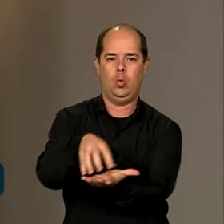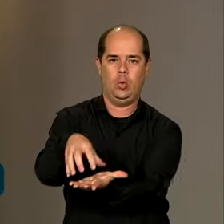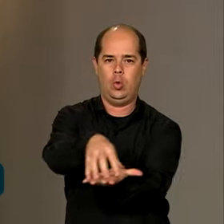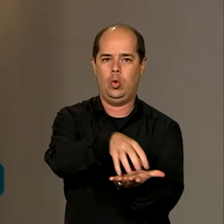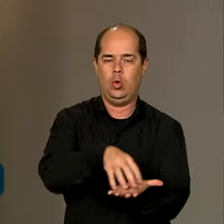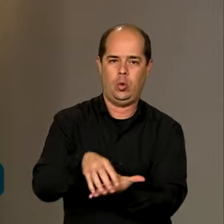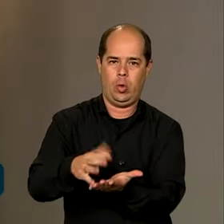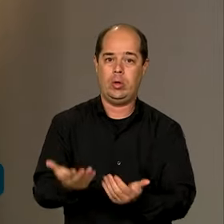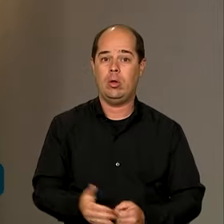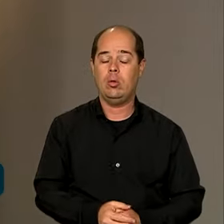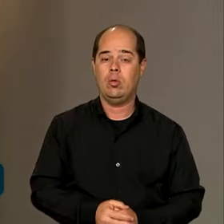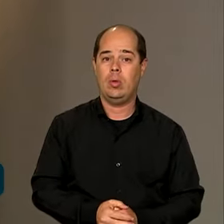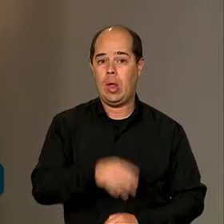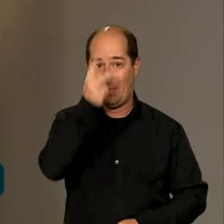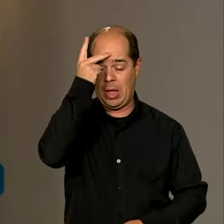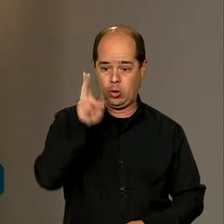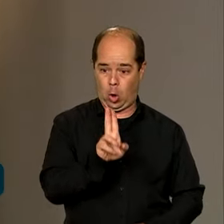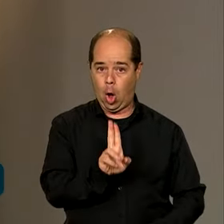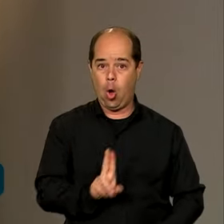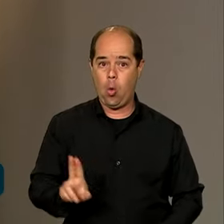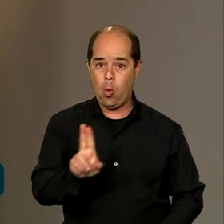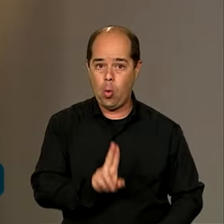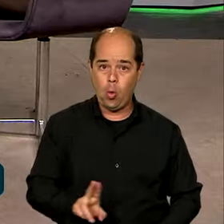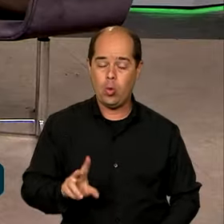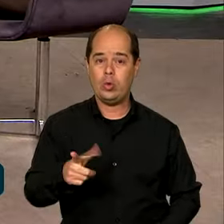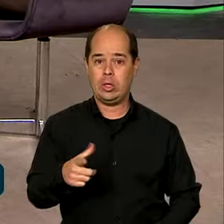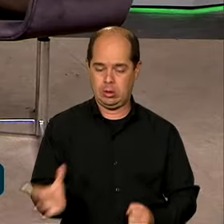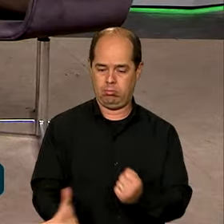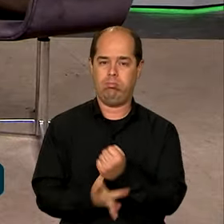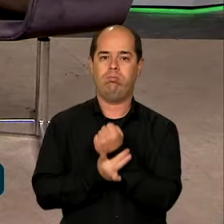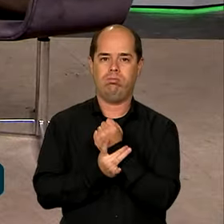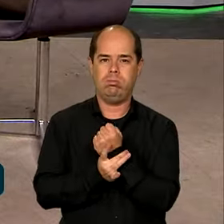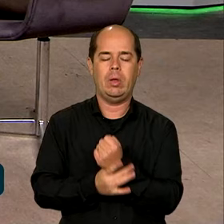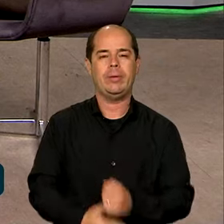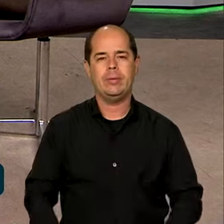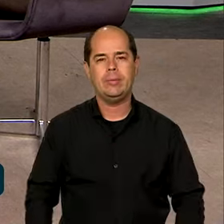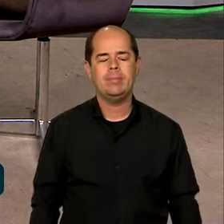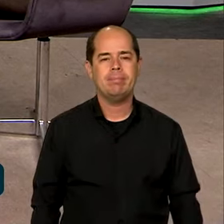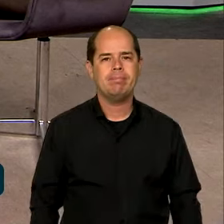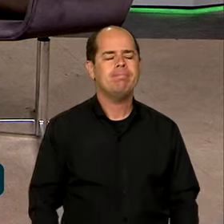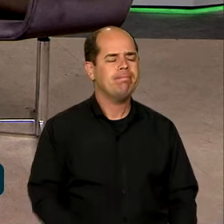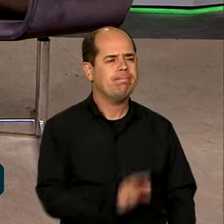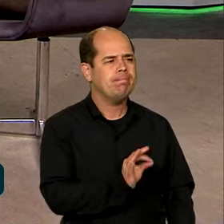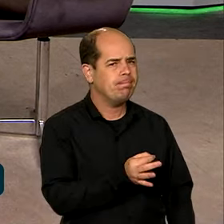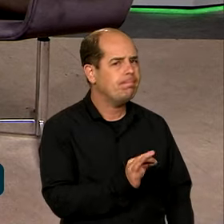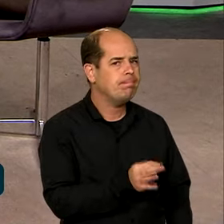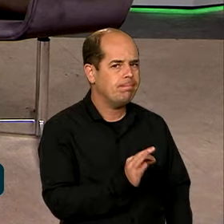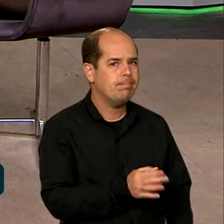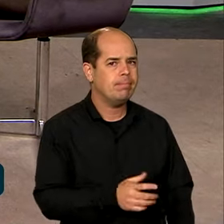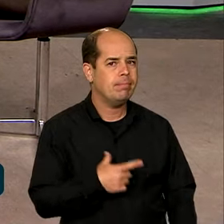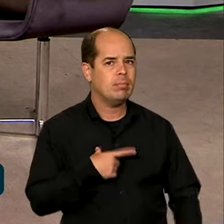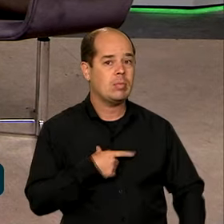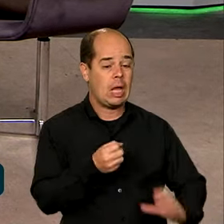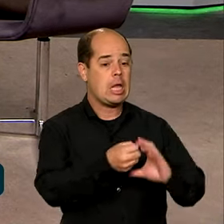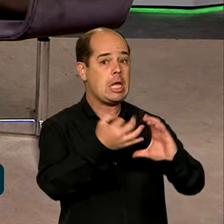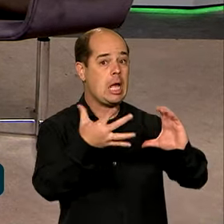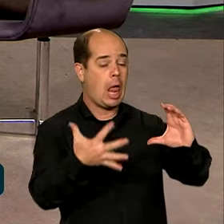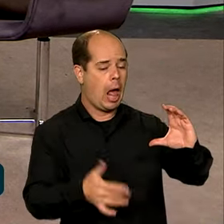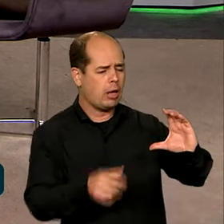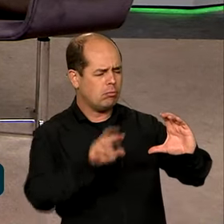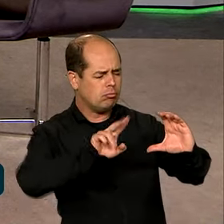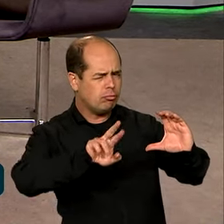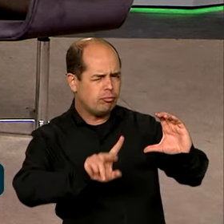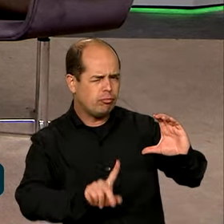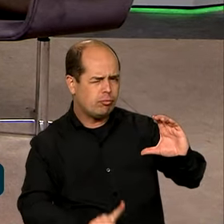usuários vão ter com relação à utilização dessa rede. Está certo. Tem muitas características técnicas, mas